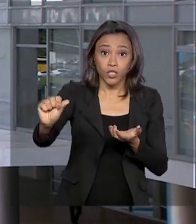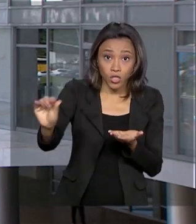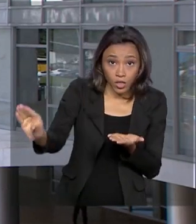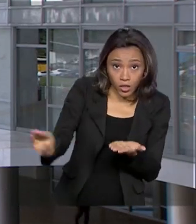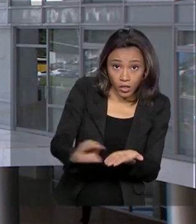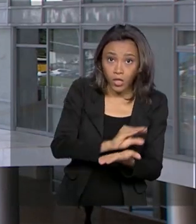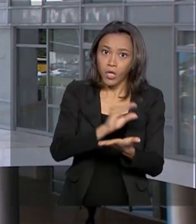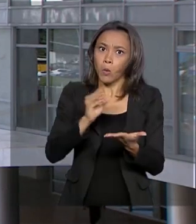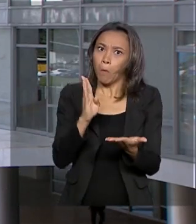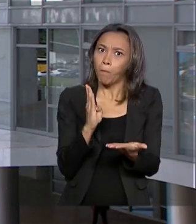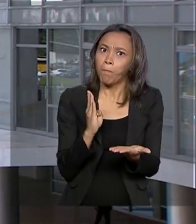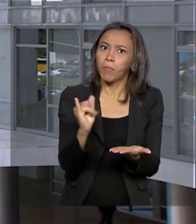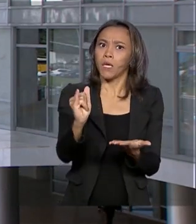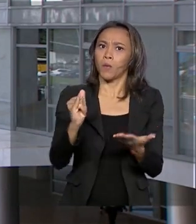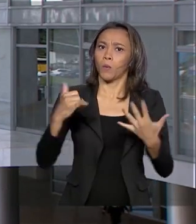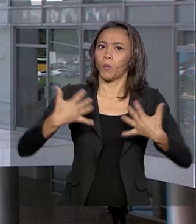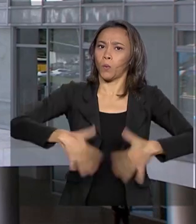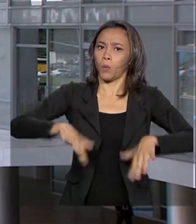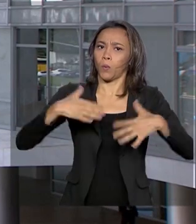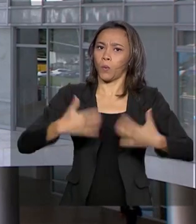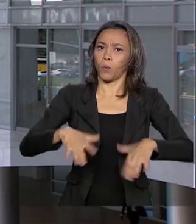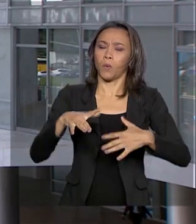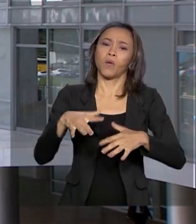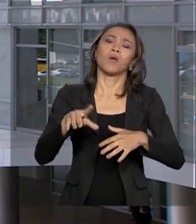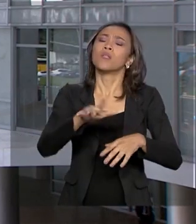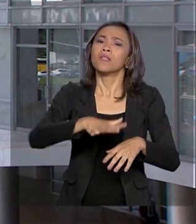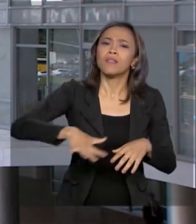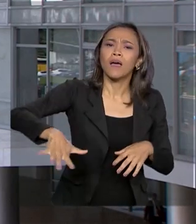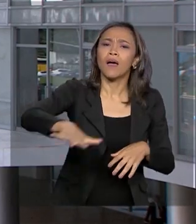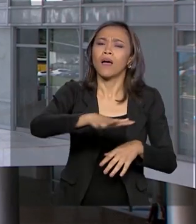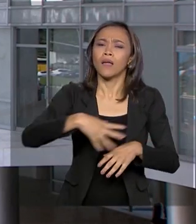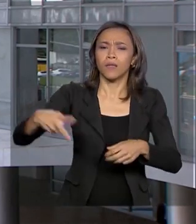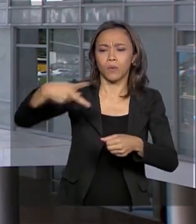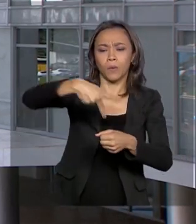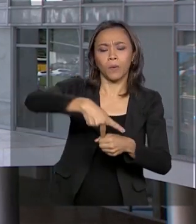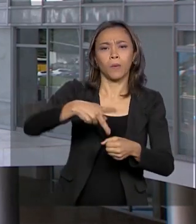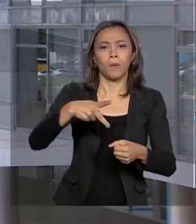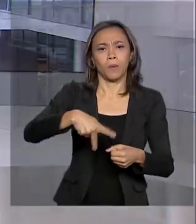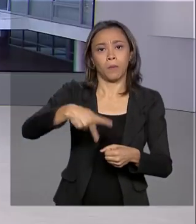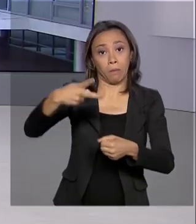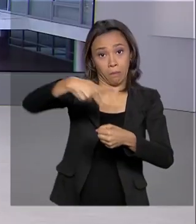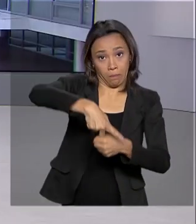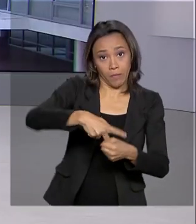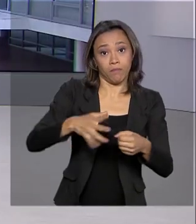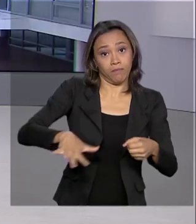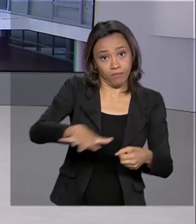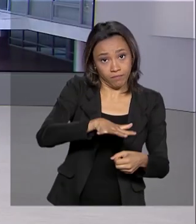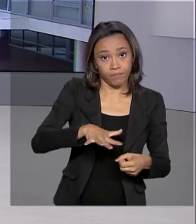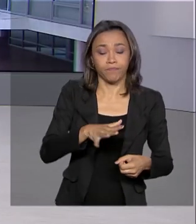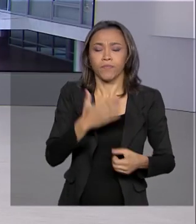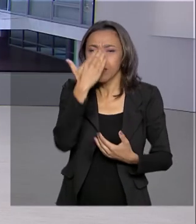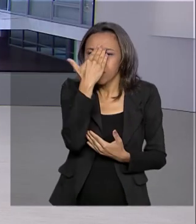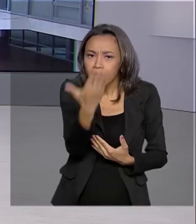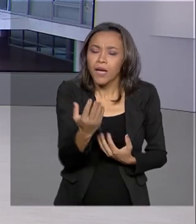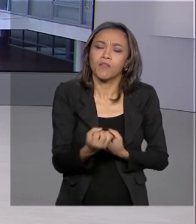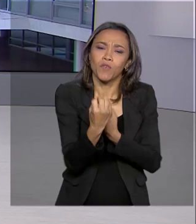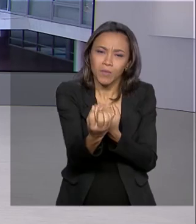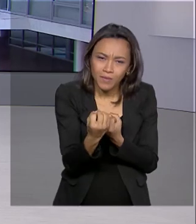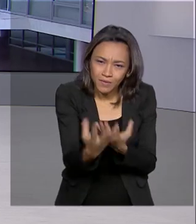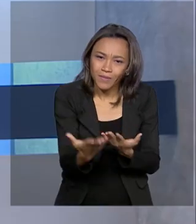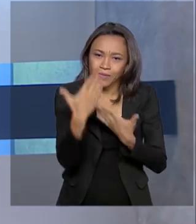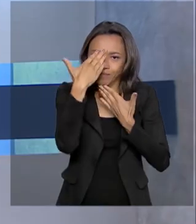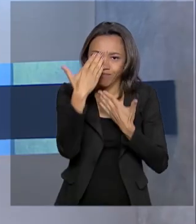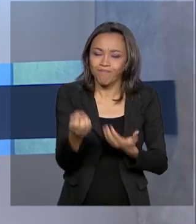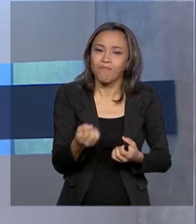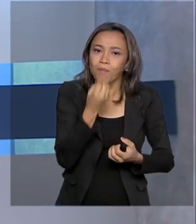bilionárias com royalties no setor do petróleo. Renata. Obrigada pelas informações. Luciana, bom trabalho para